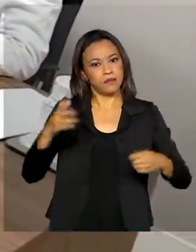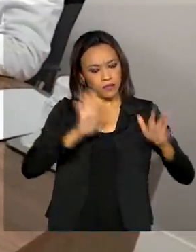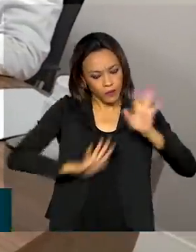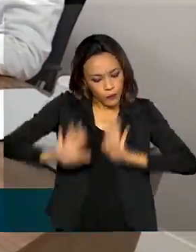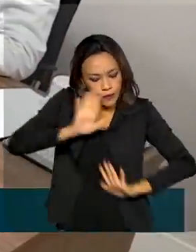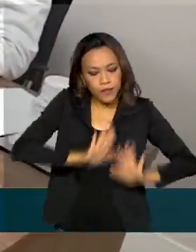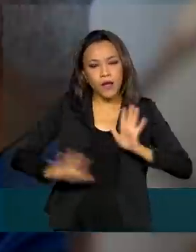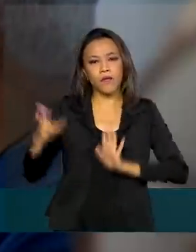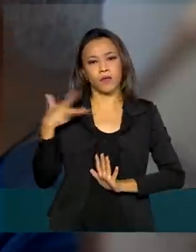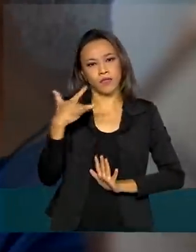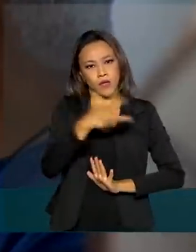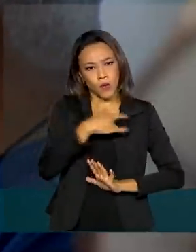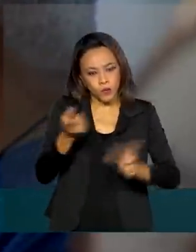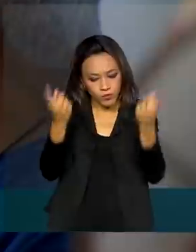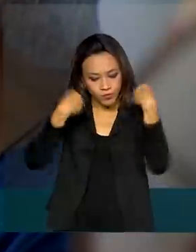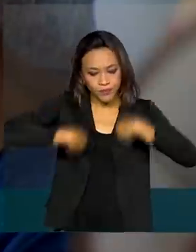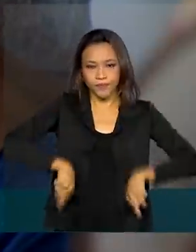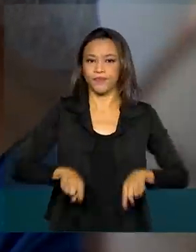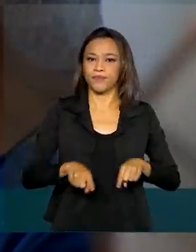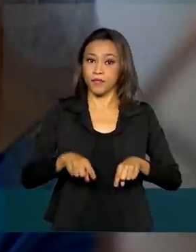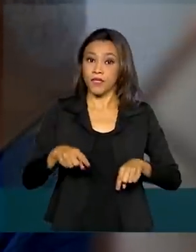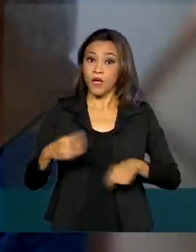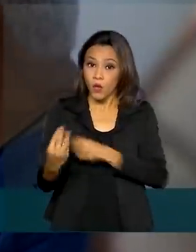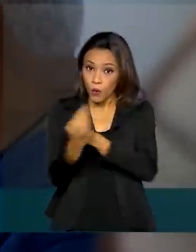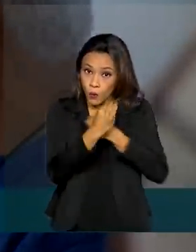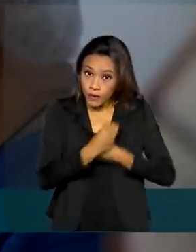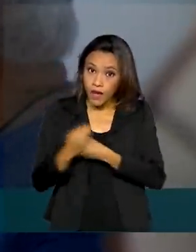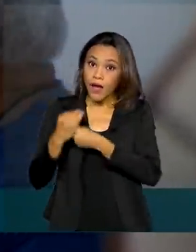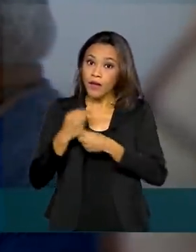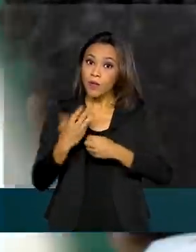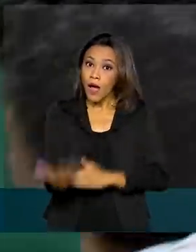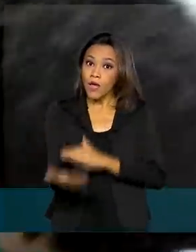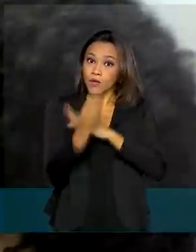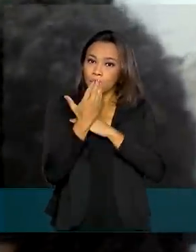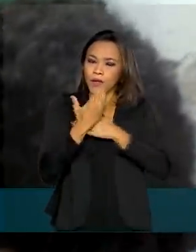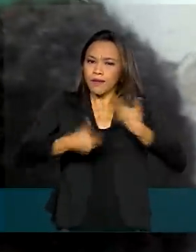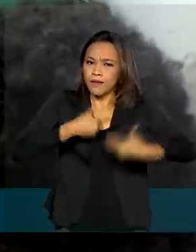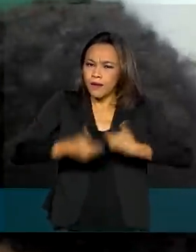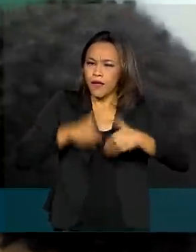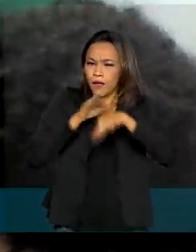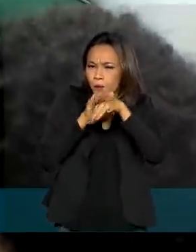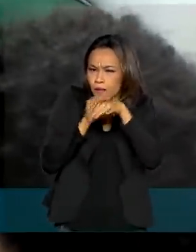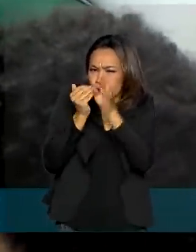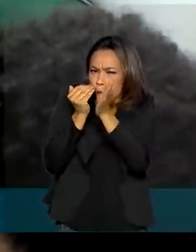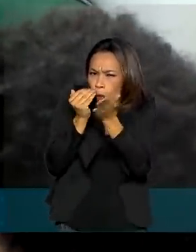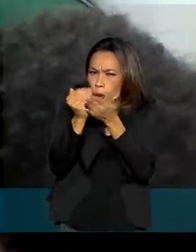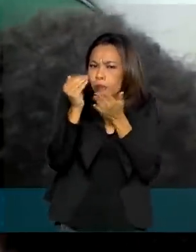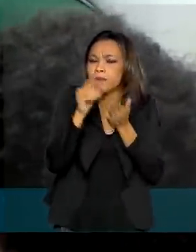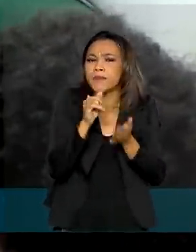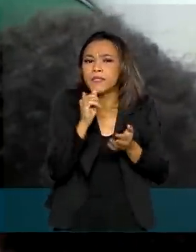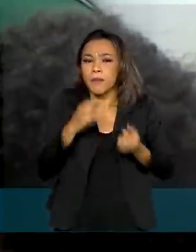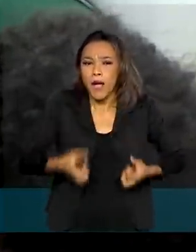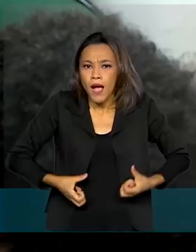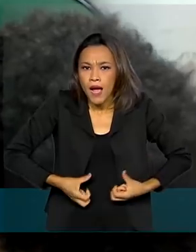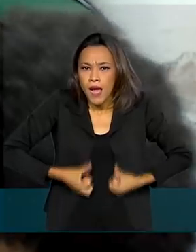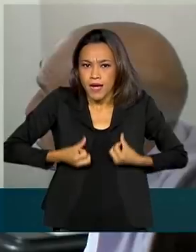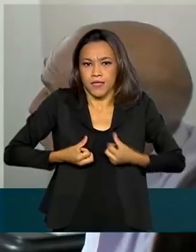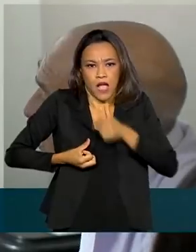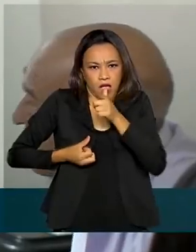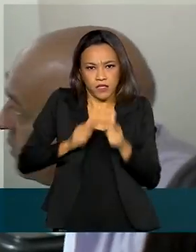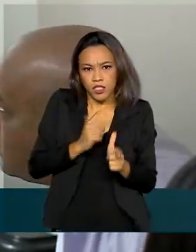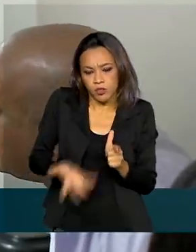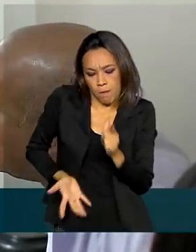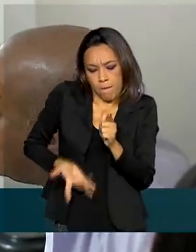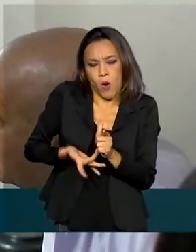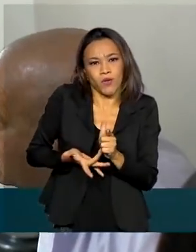forma integral. Cuidados que ajudam a prevenir ou tratar doenças ainda no início, como o câncer de próstata, a